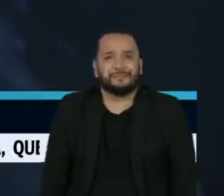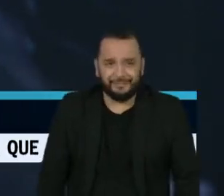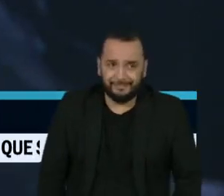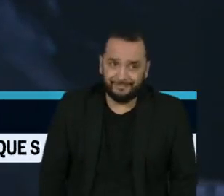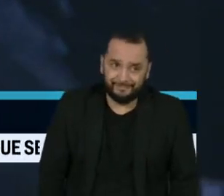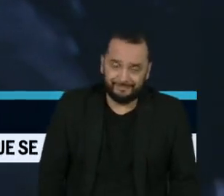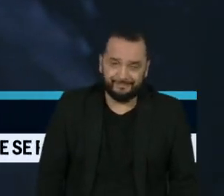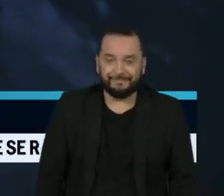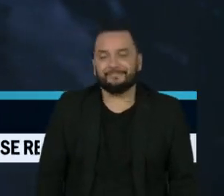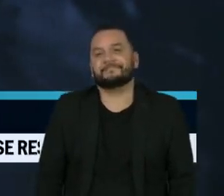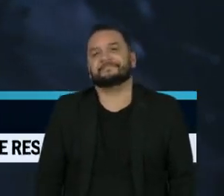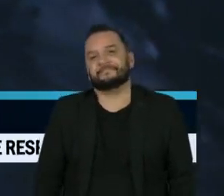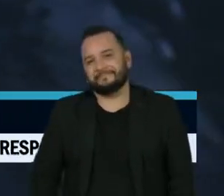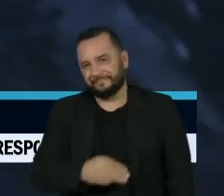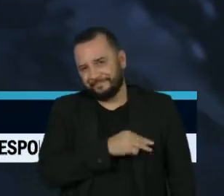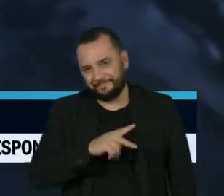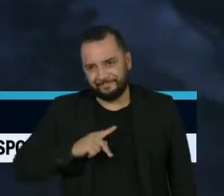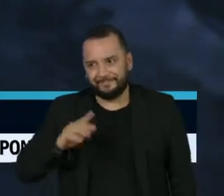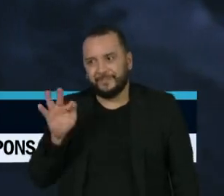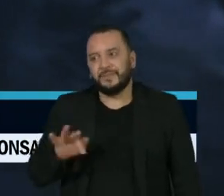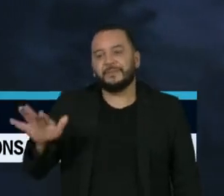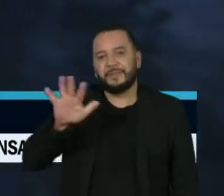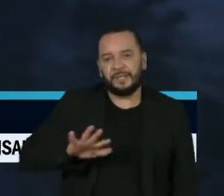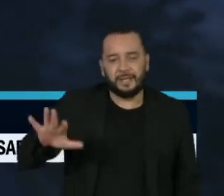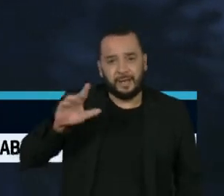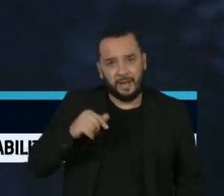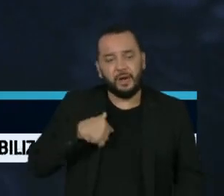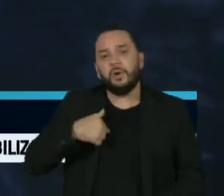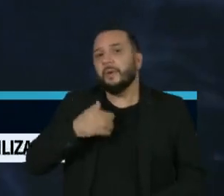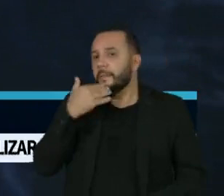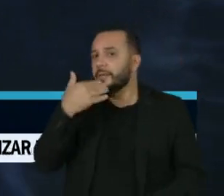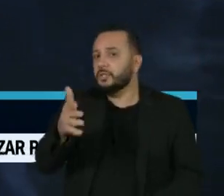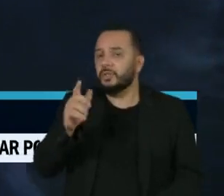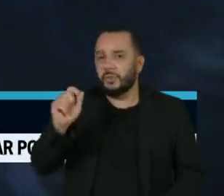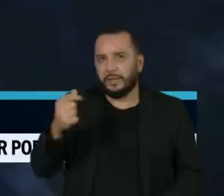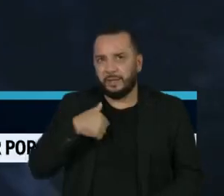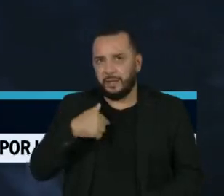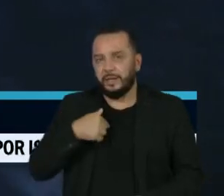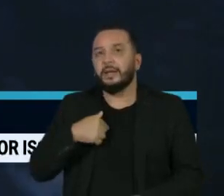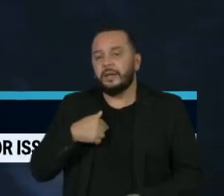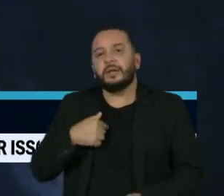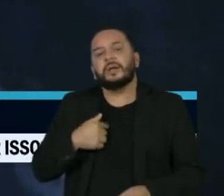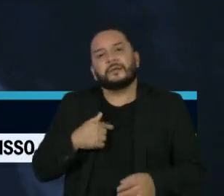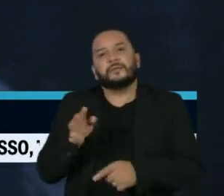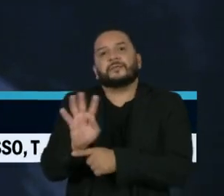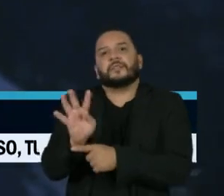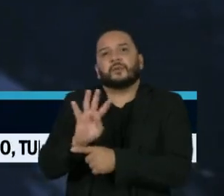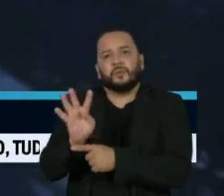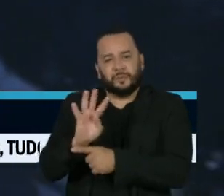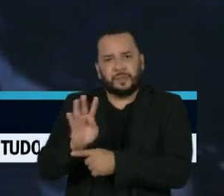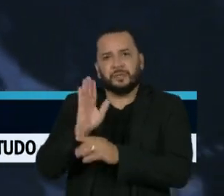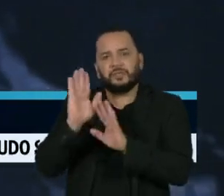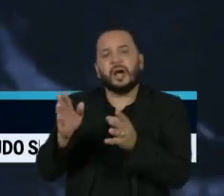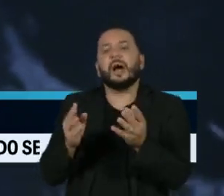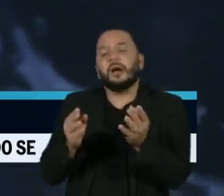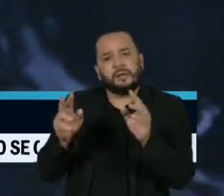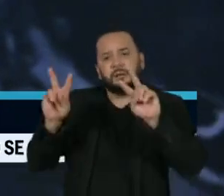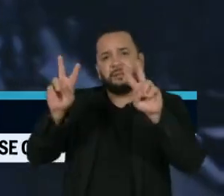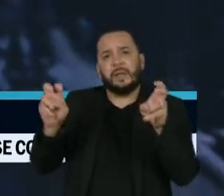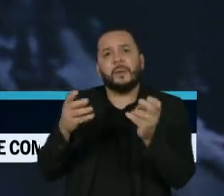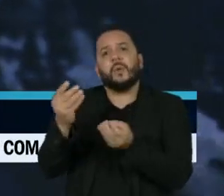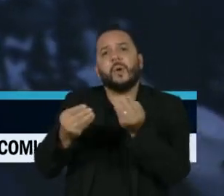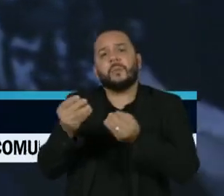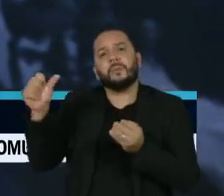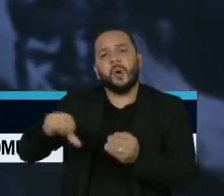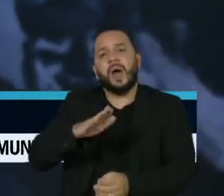E o Ministério Público Federal pediu hoje que a Justiça derrube a censura do governo ao filme Como se tornar o pior aluno da